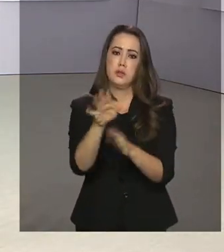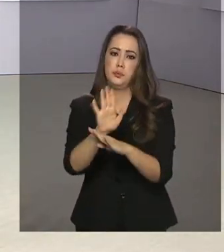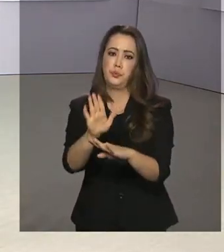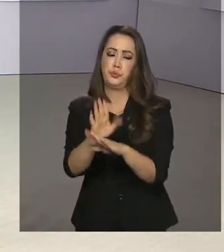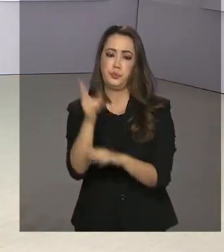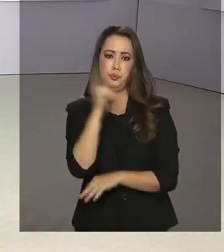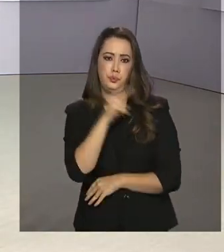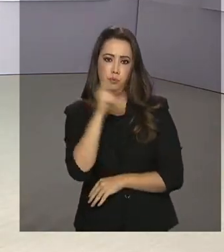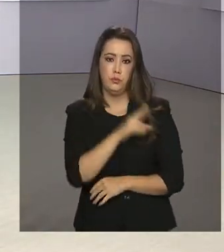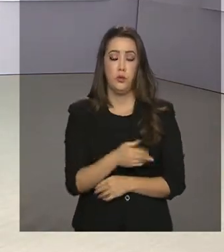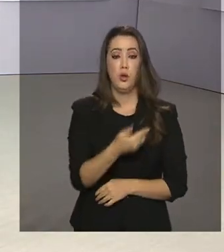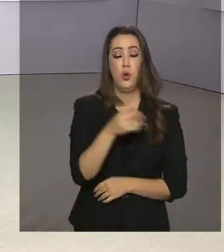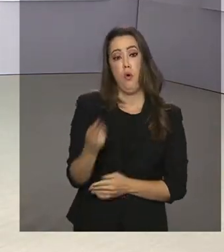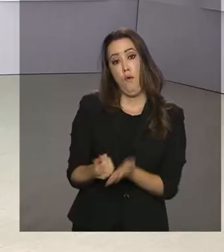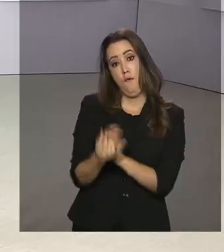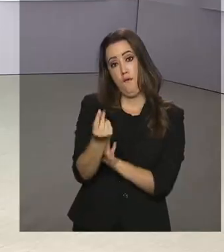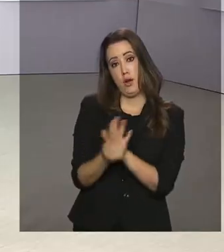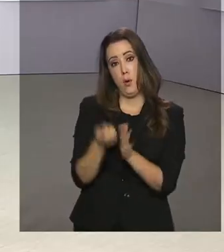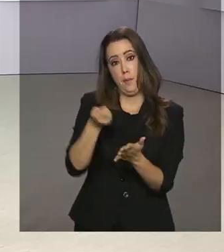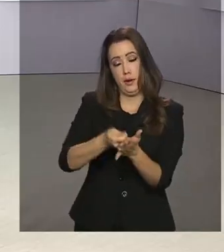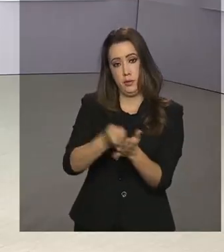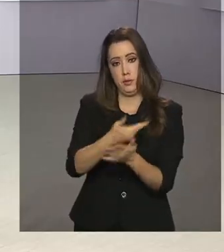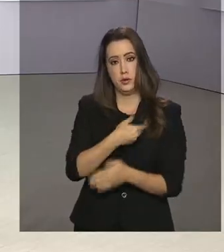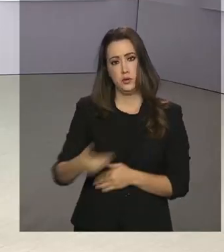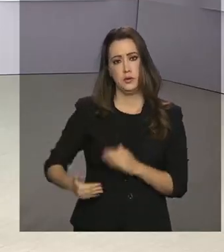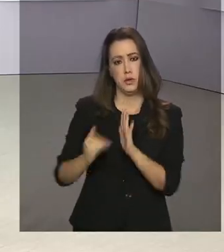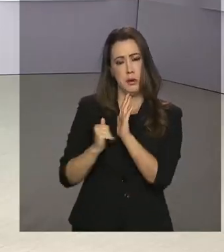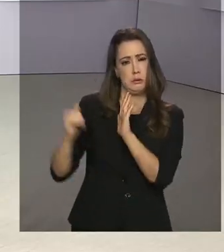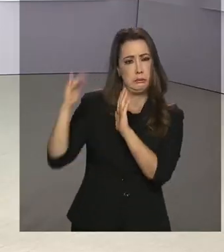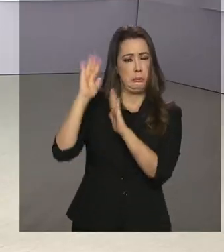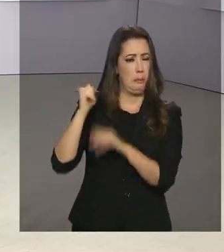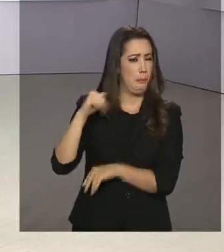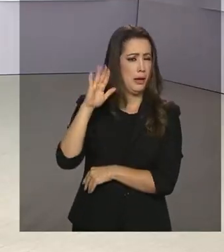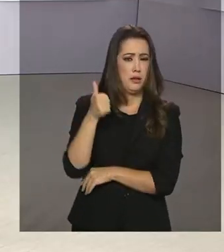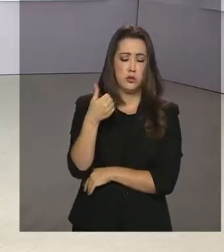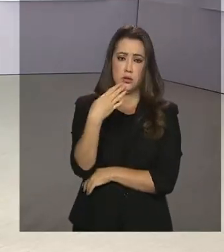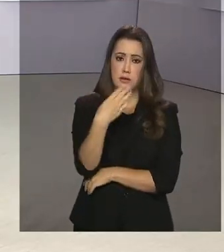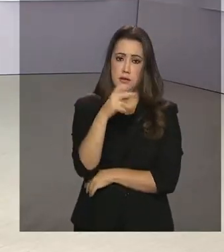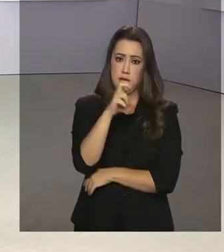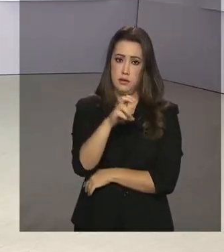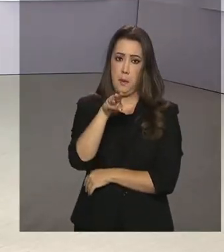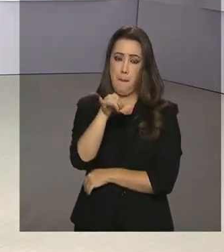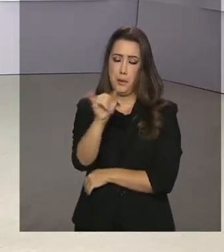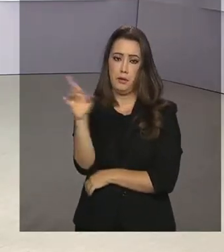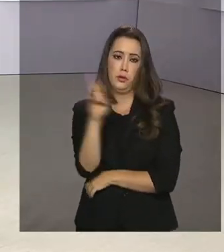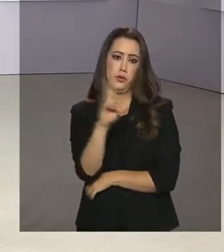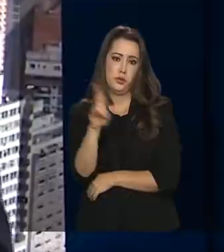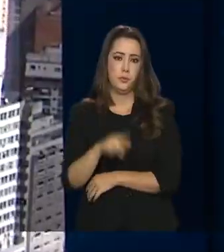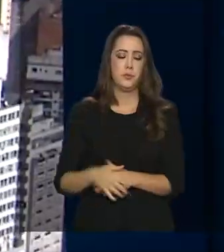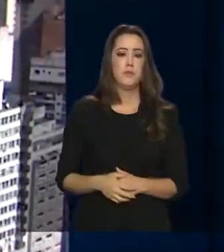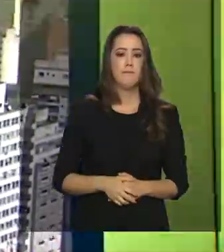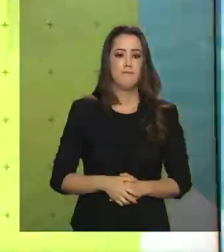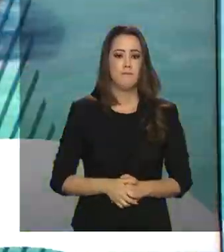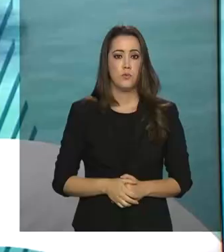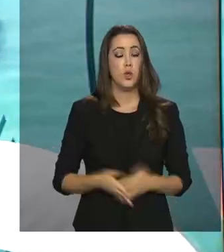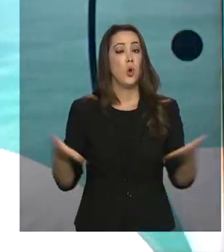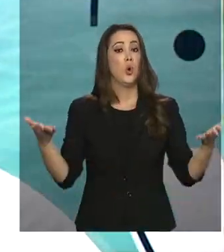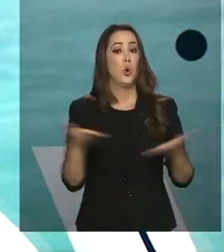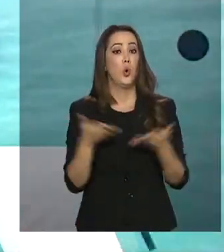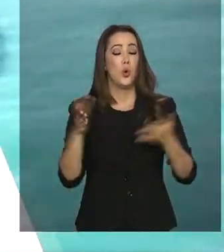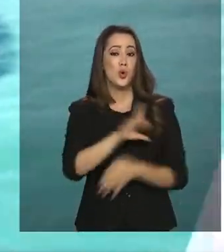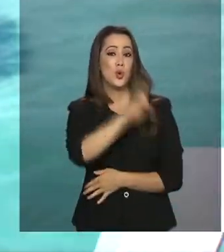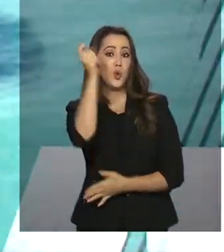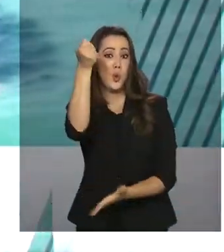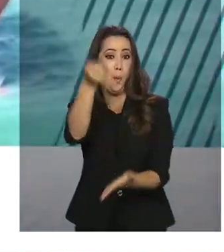O valor pago pelo governo em benefícios ultrapassa os 145 bilhões de reais. E hoje